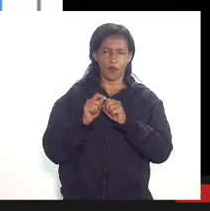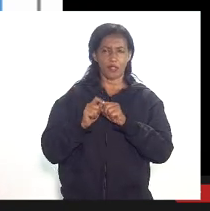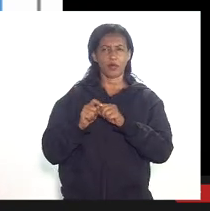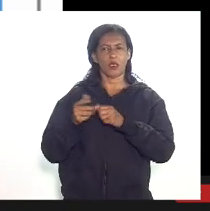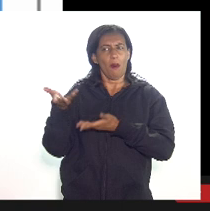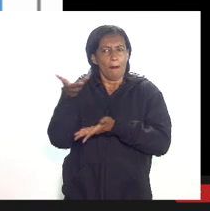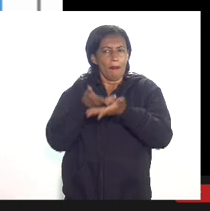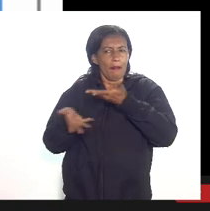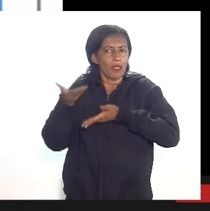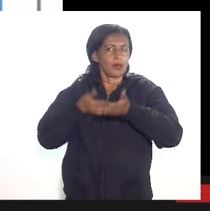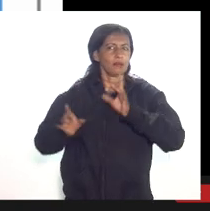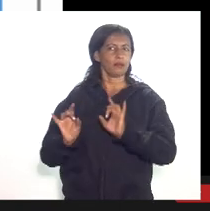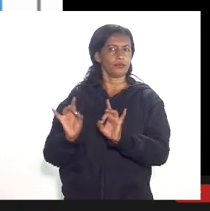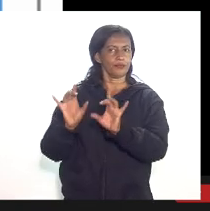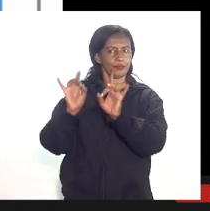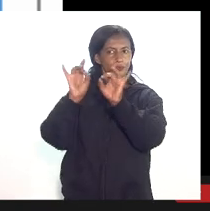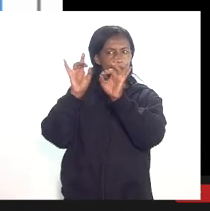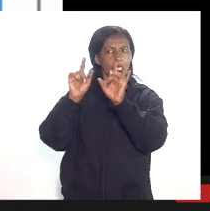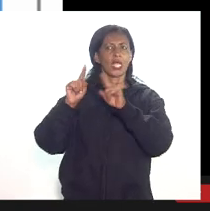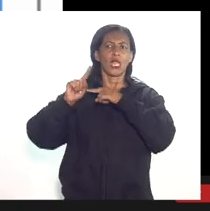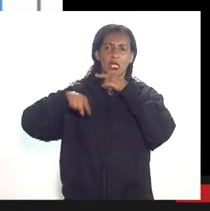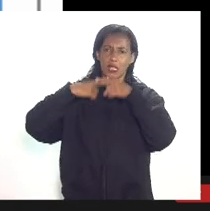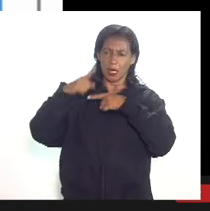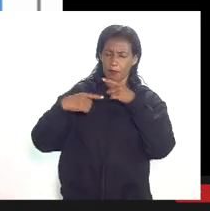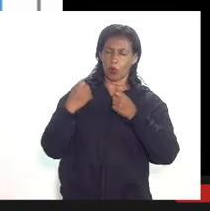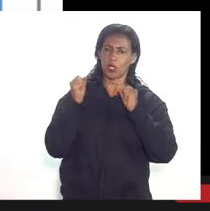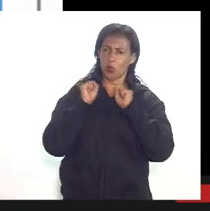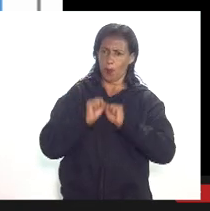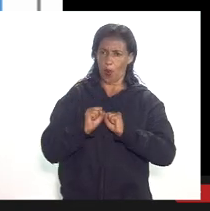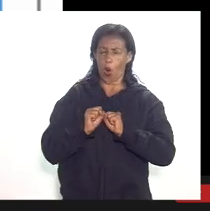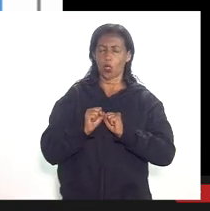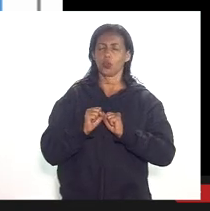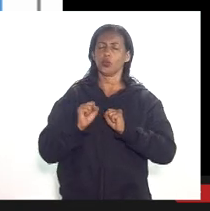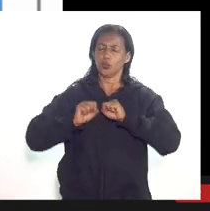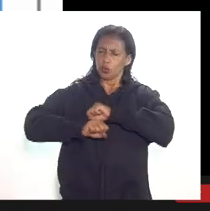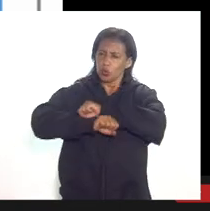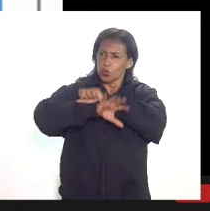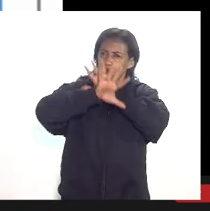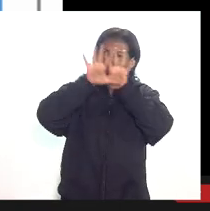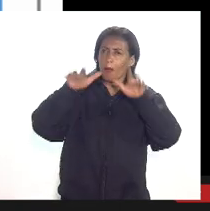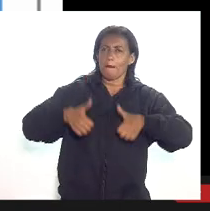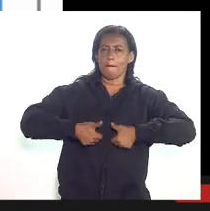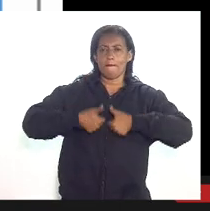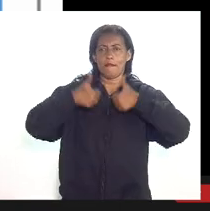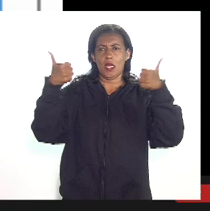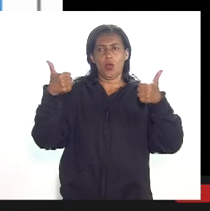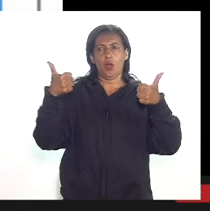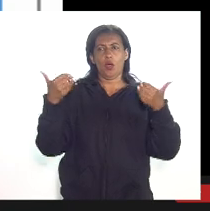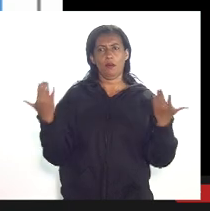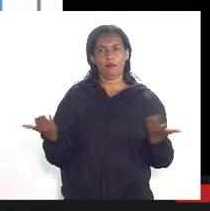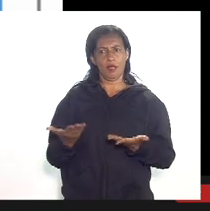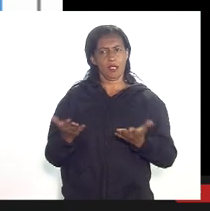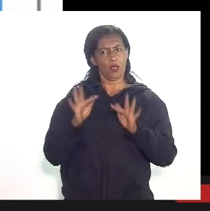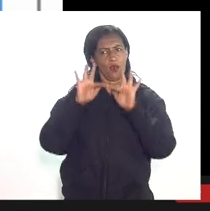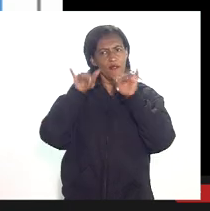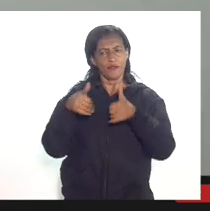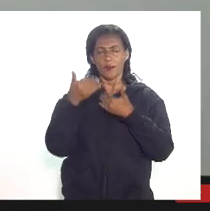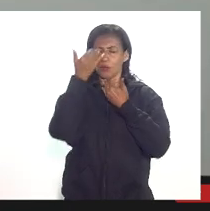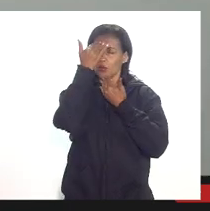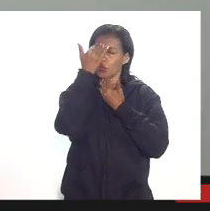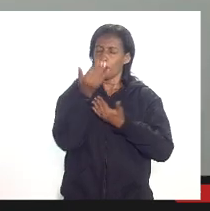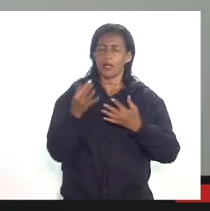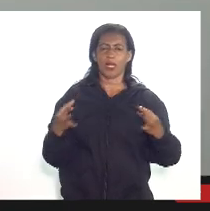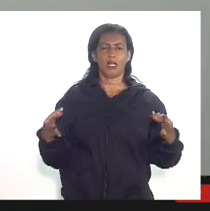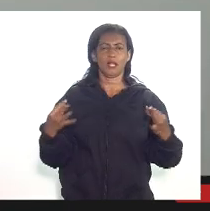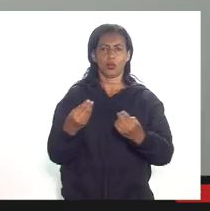os senhores quiserem depois que eu explane melhor sobre isso eu posso depois explicar melhor mas acho que por hora era isso muito obrigado a todos aí